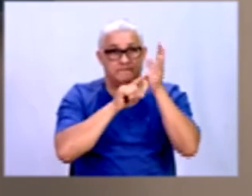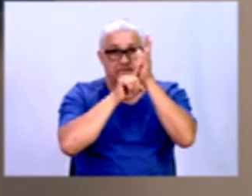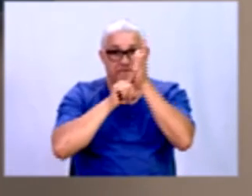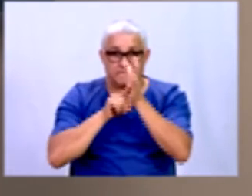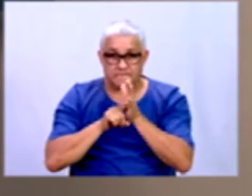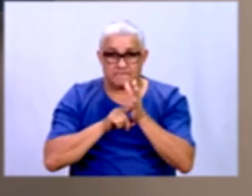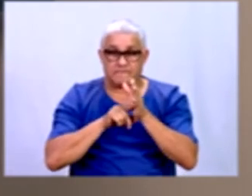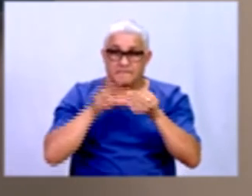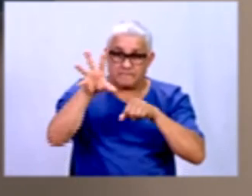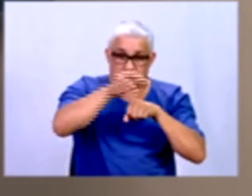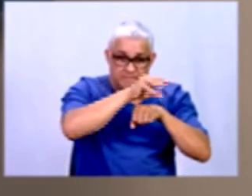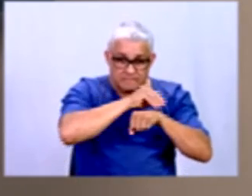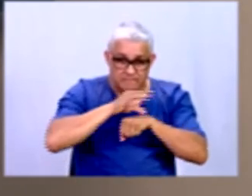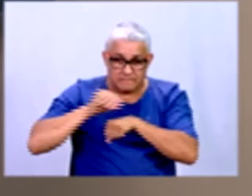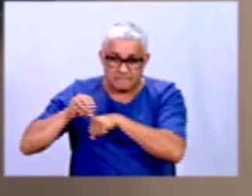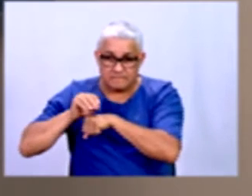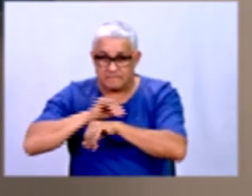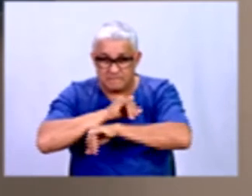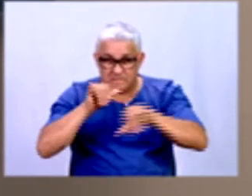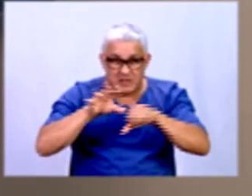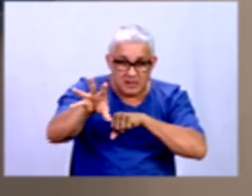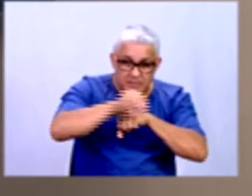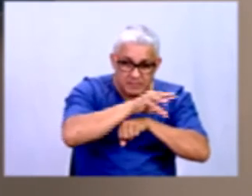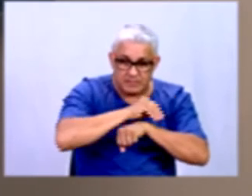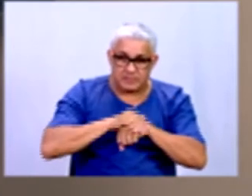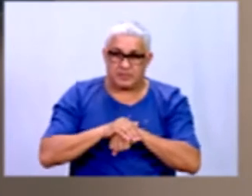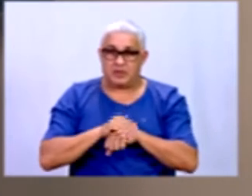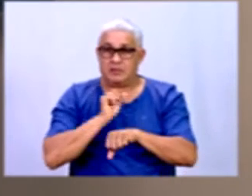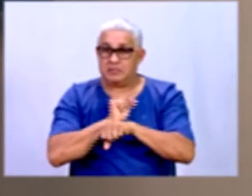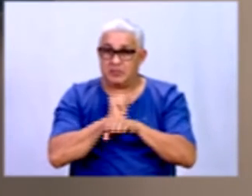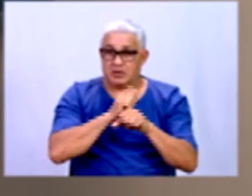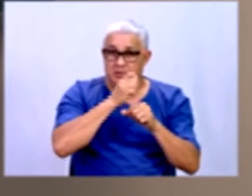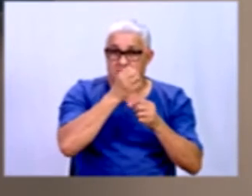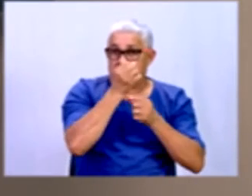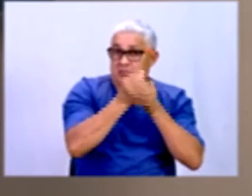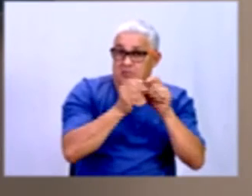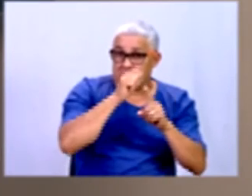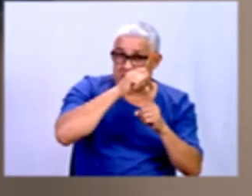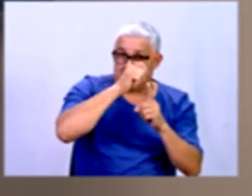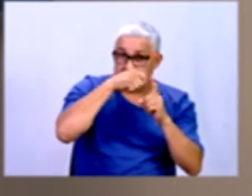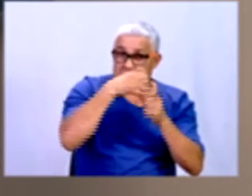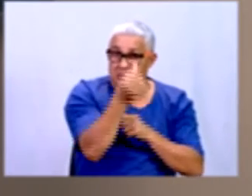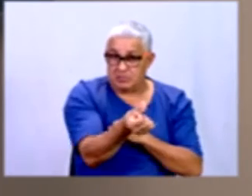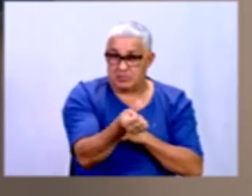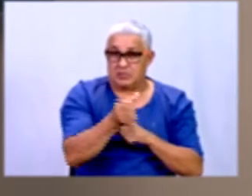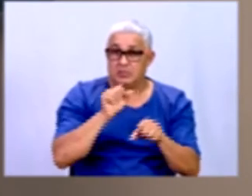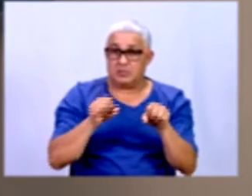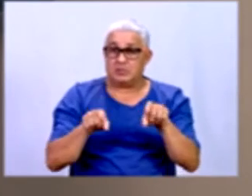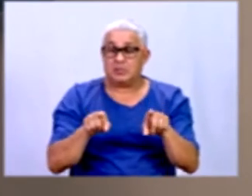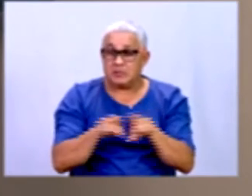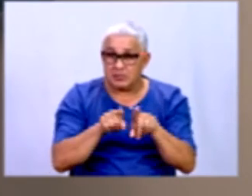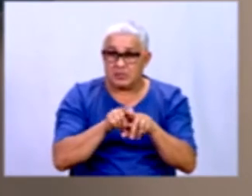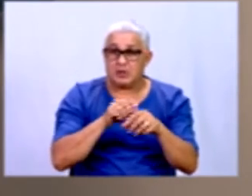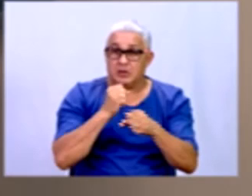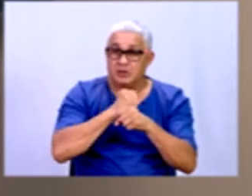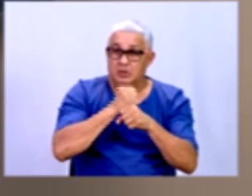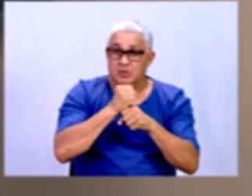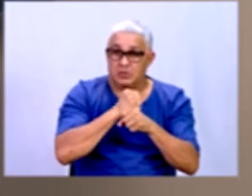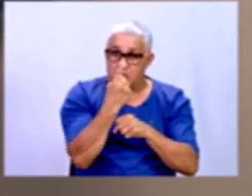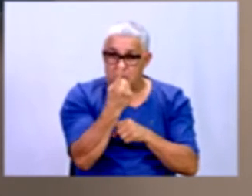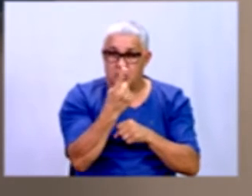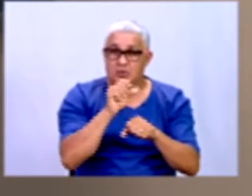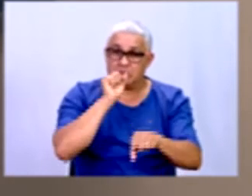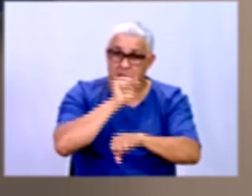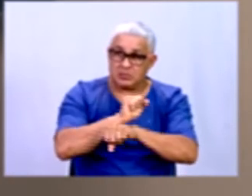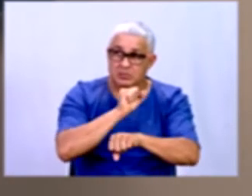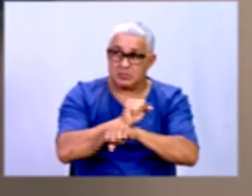informações, a gente ir mantendo um histórico, porque muitas vezes a gente espera seis meses, a gente espera um ano para ver como que está a frequência daquilo ali. Então,